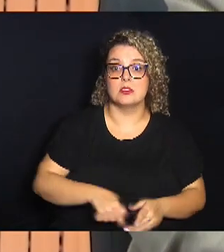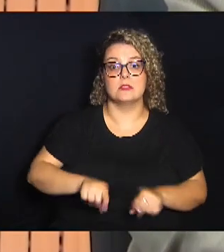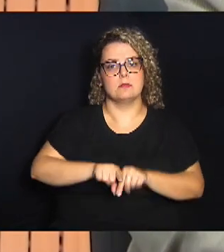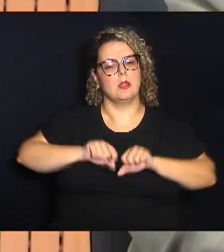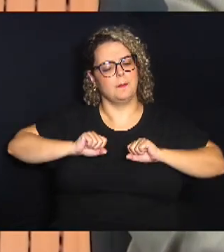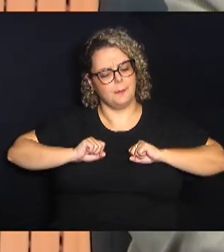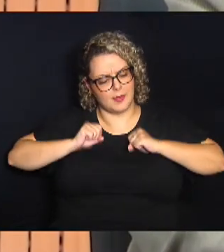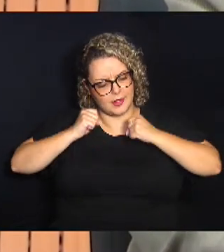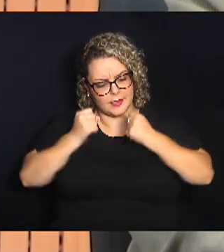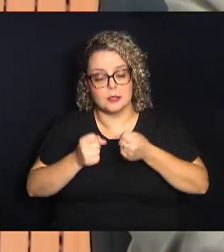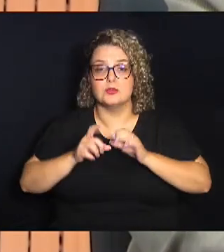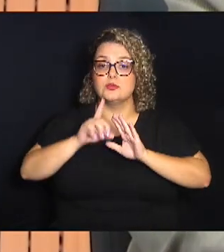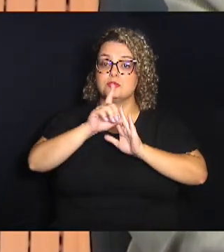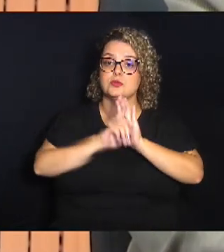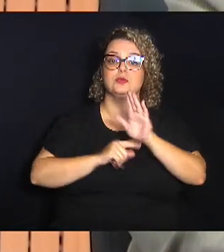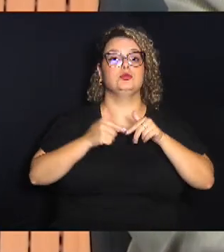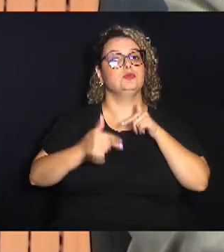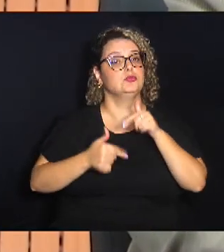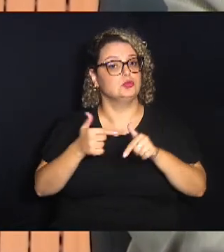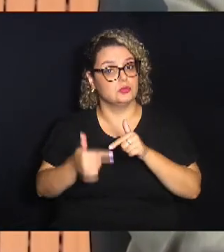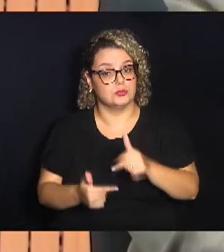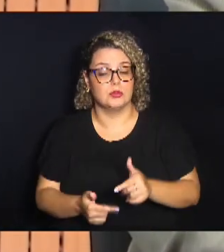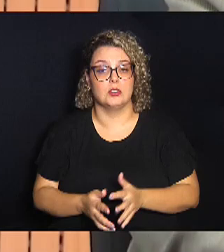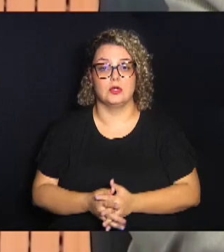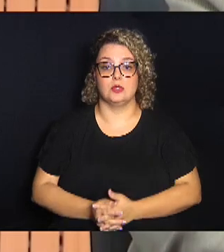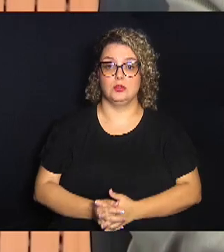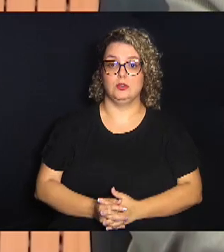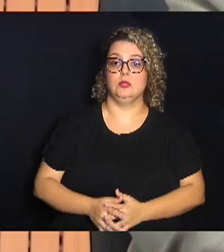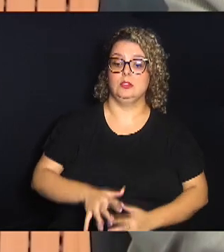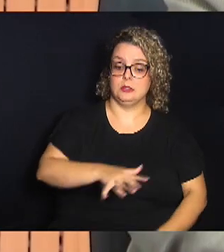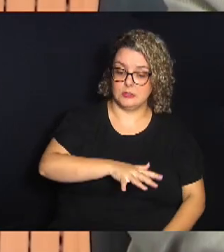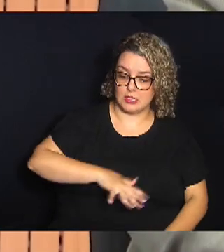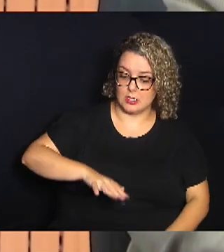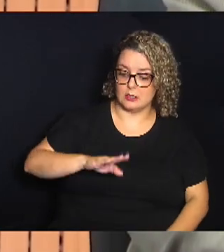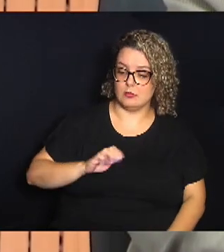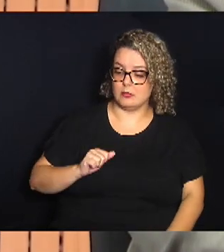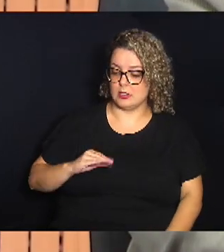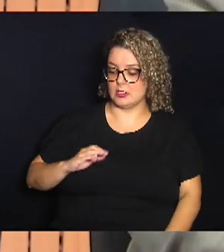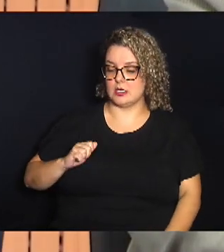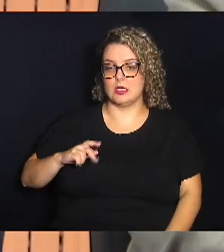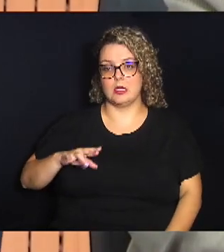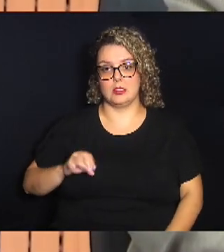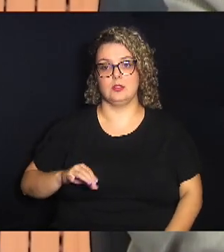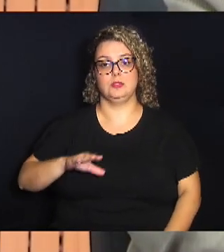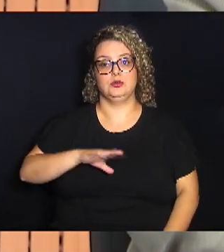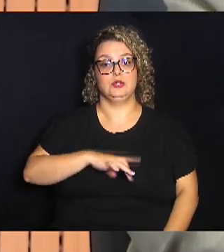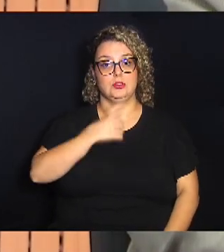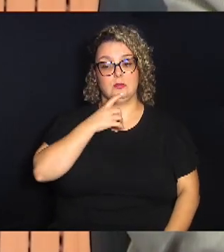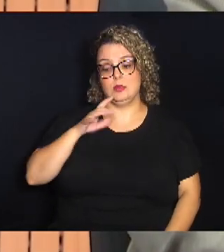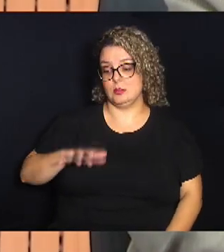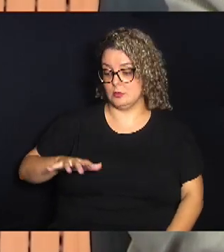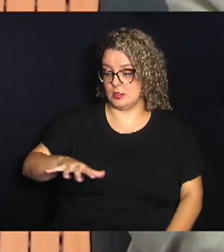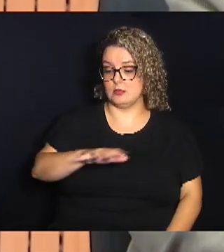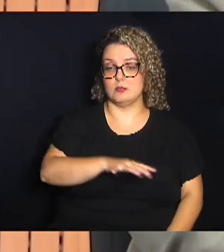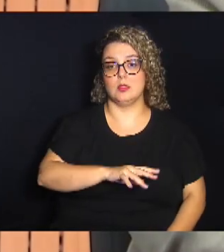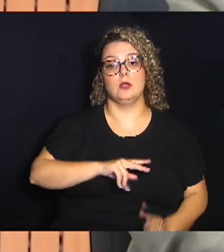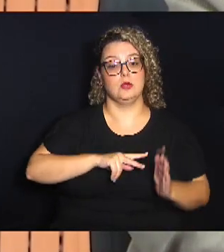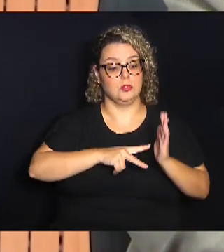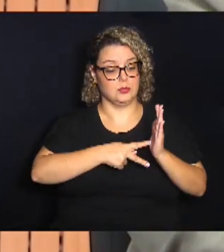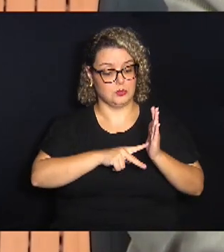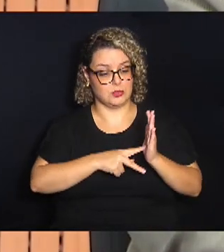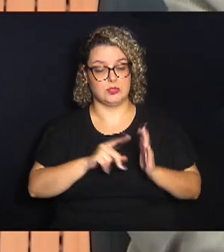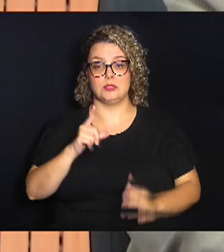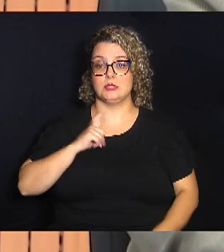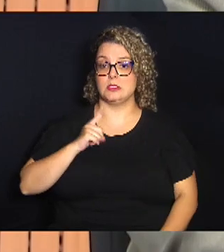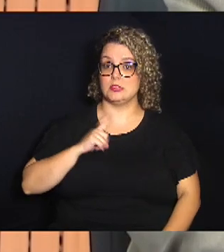defesa dos direitos dos trabalhadores do setor bancário de Campinas e de região. E um sindicato que também teve